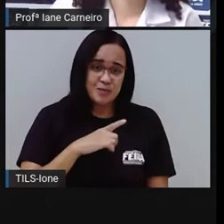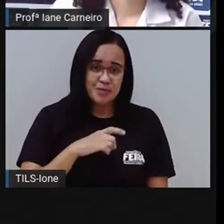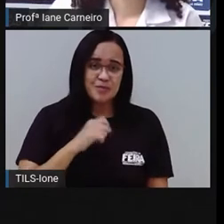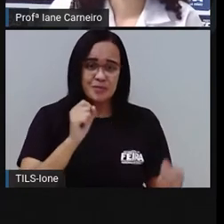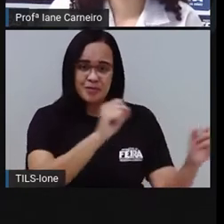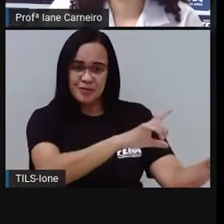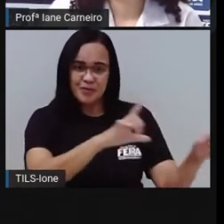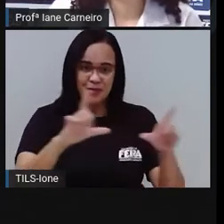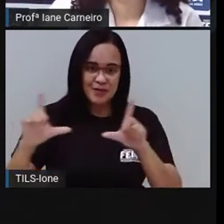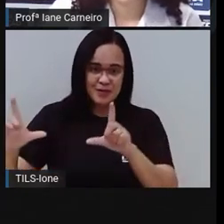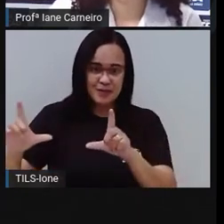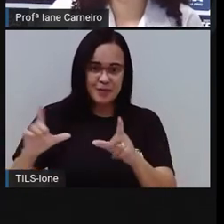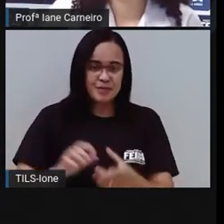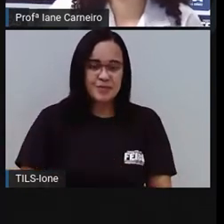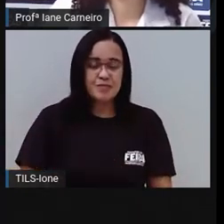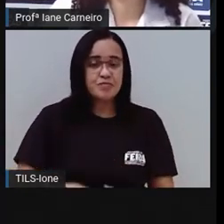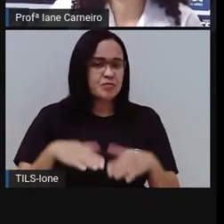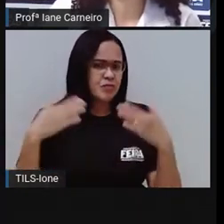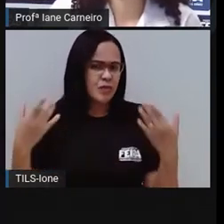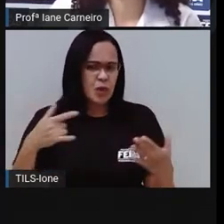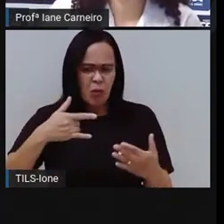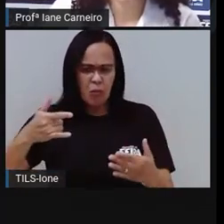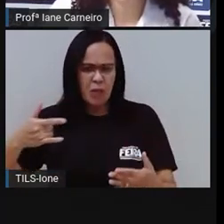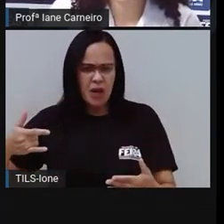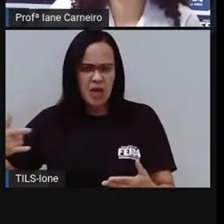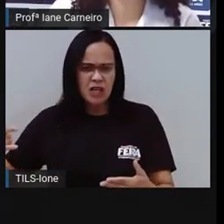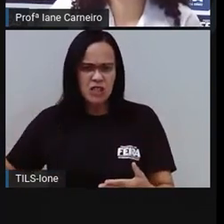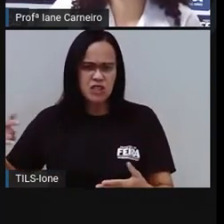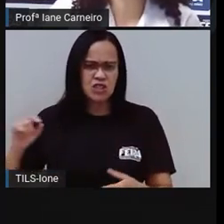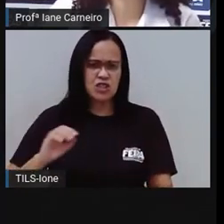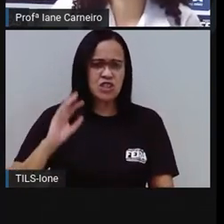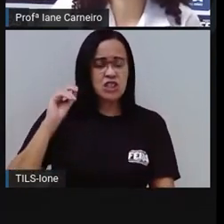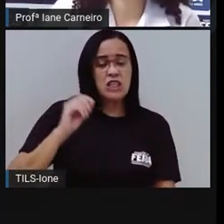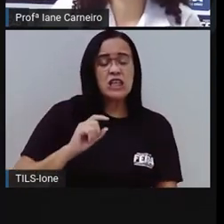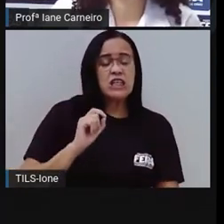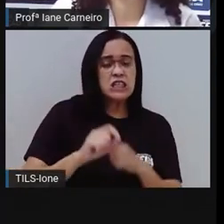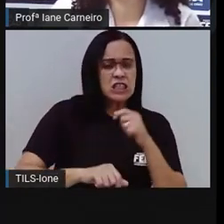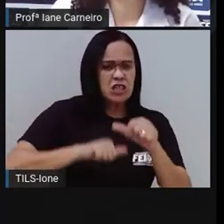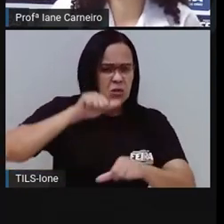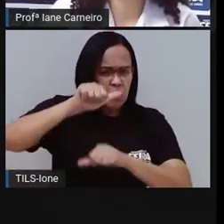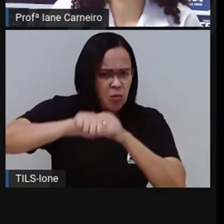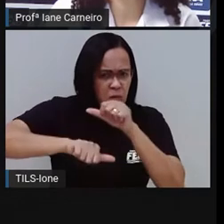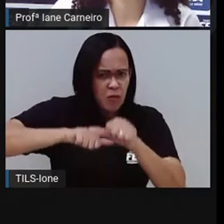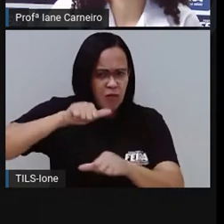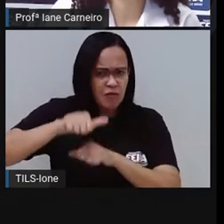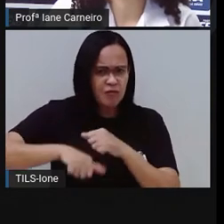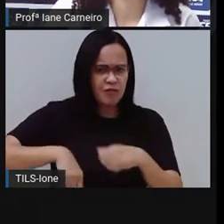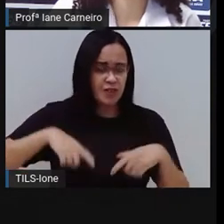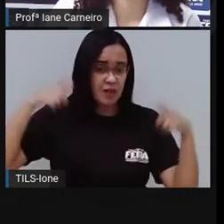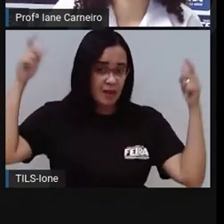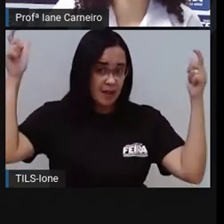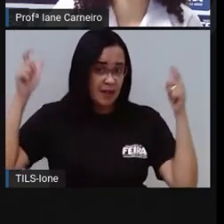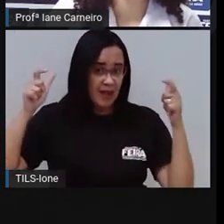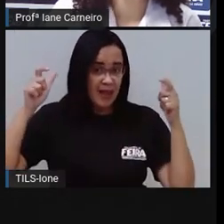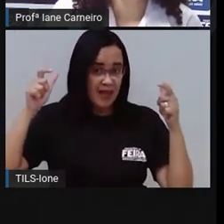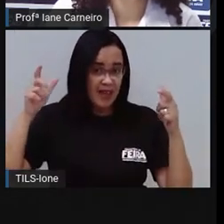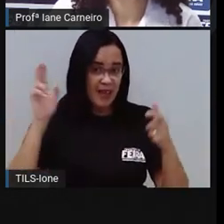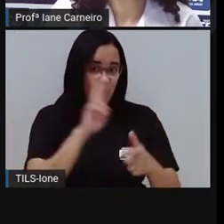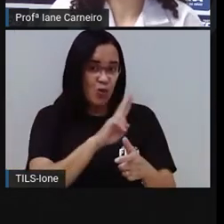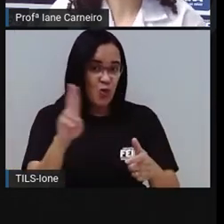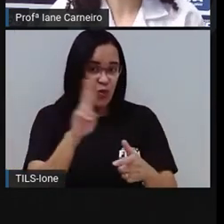Próximo. Qual é o peixe que fica nobre quando se tira a primeira sílaba do nome?